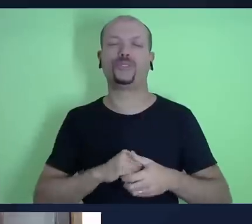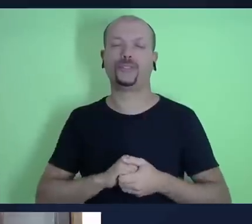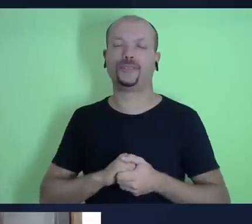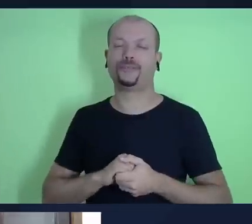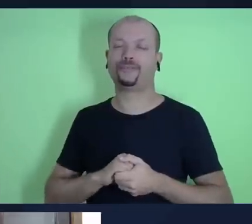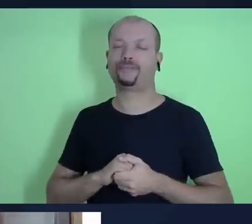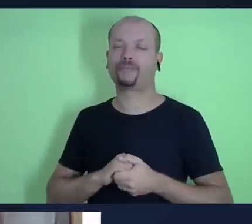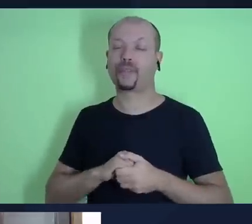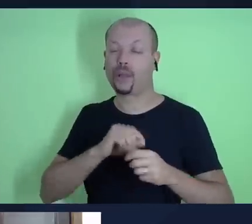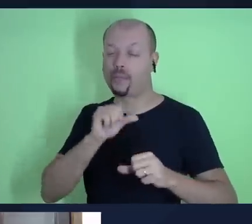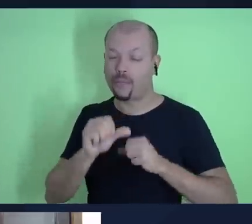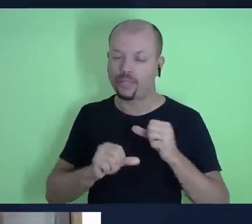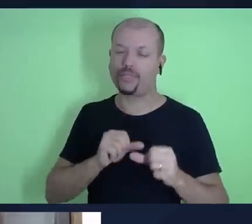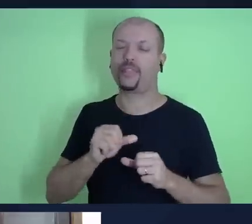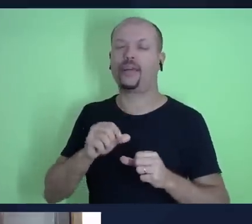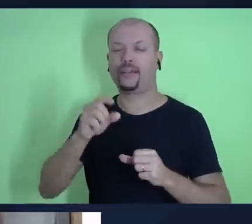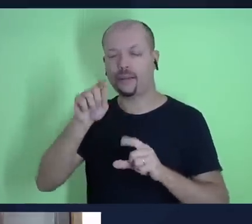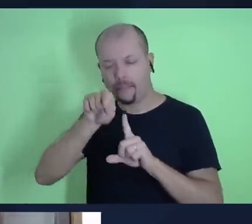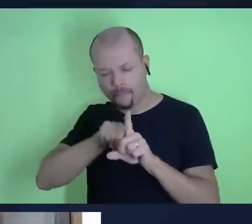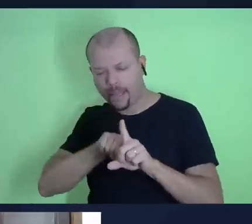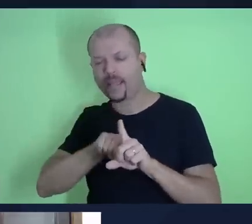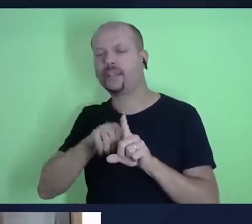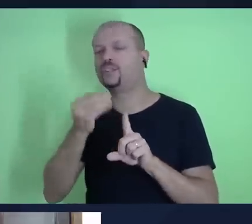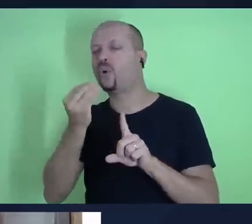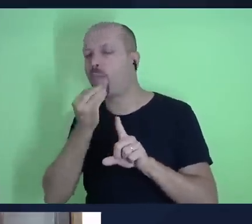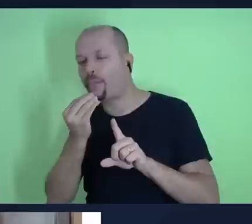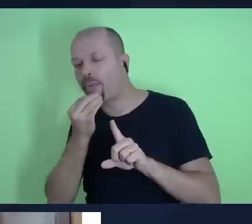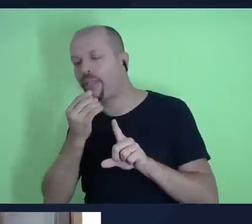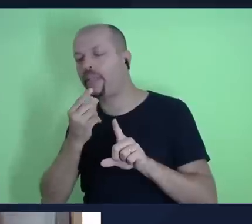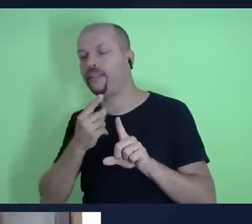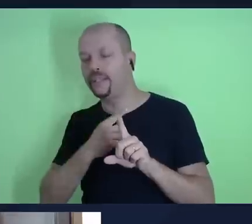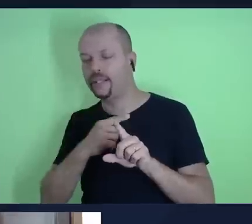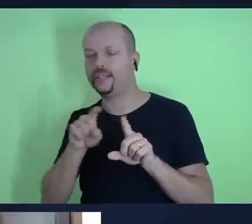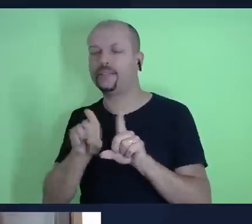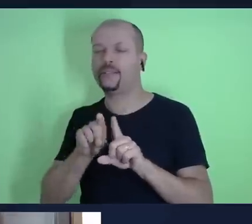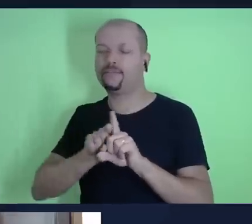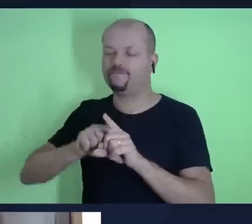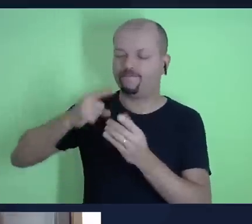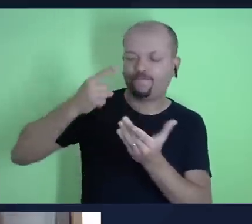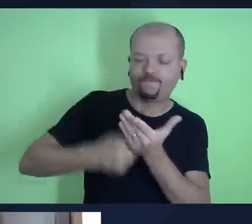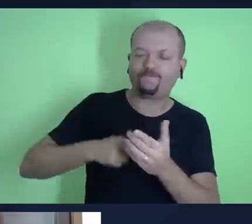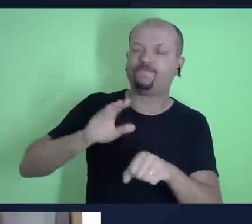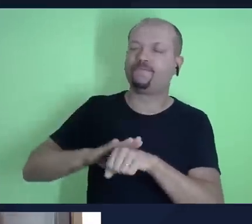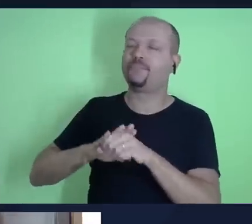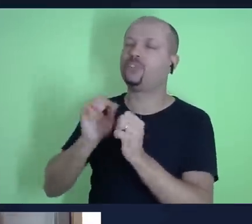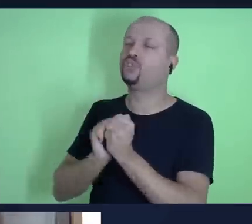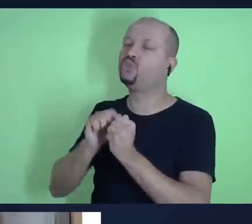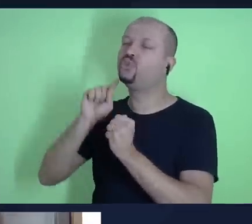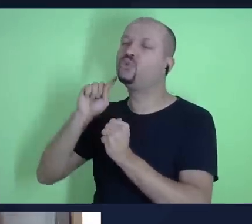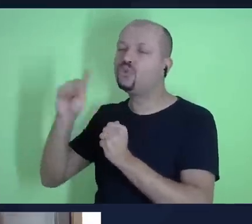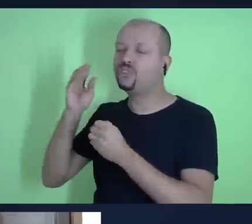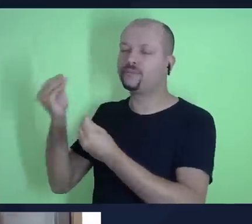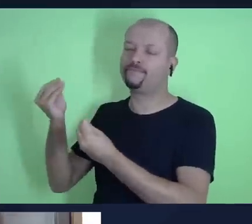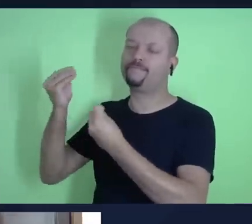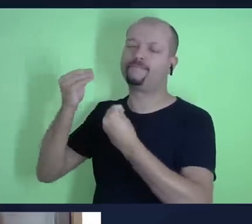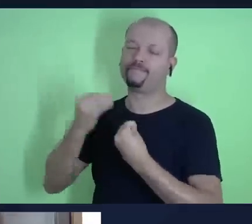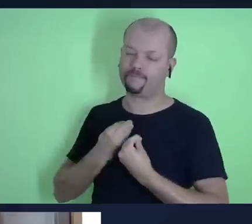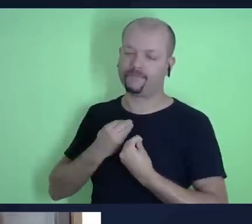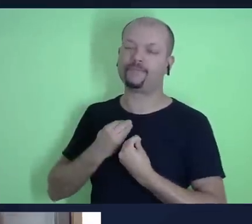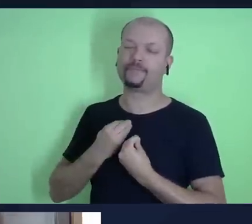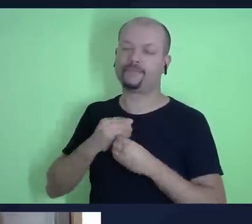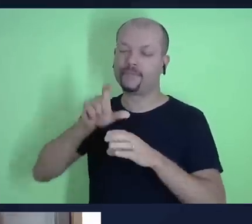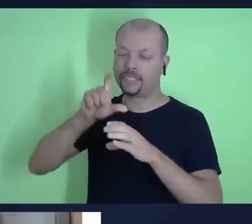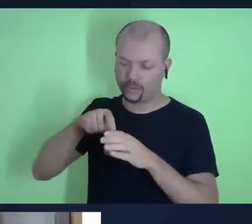renovarmos a cada mês a cada oportunidade o pacto que fizemos contigo o pacto que tu nos propuseste de dizimar